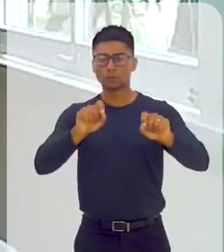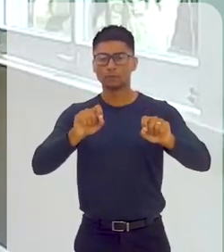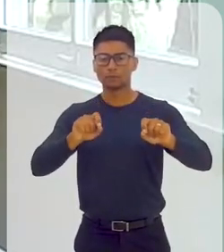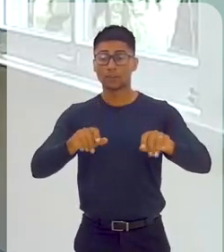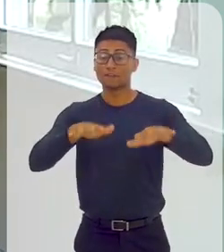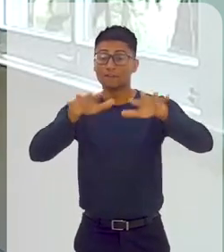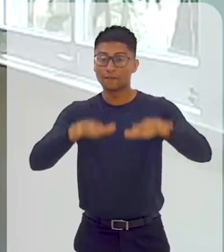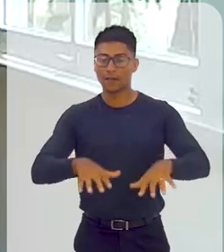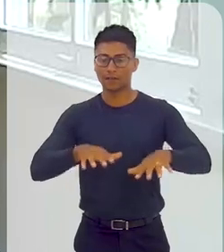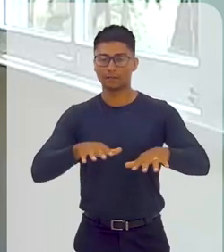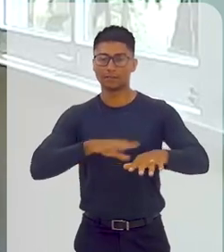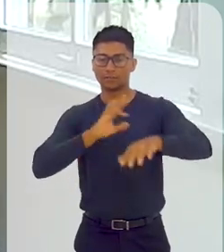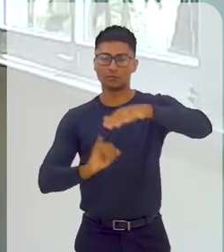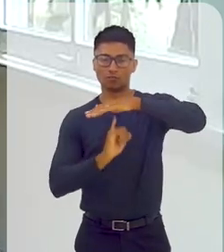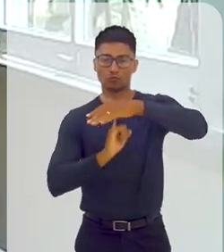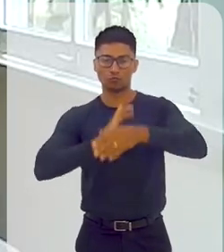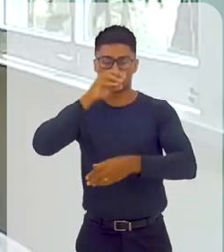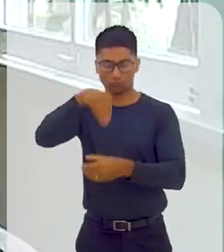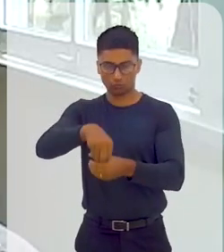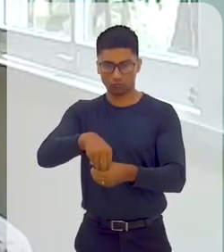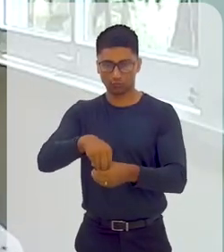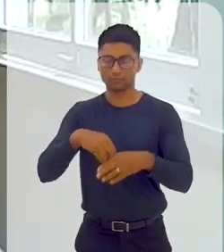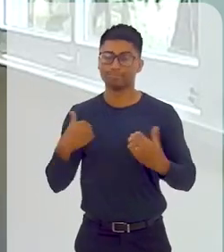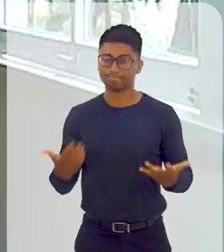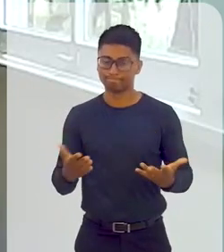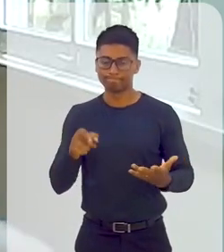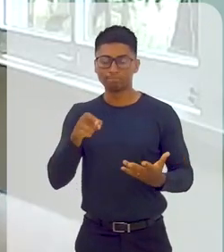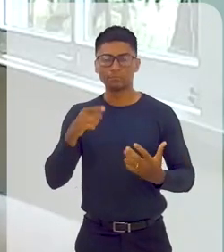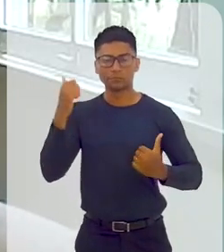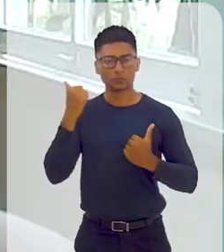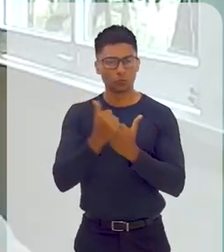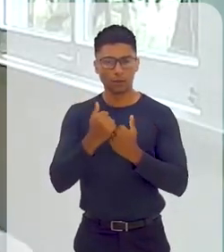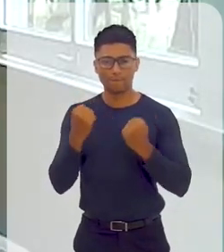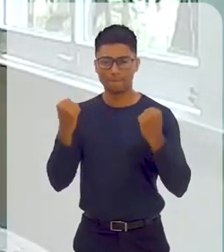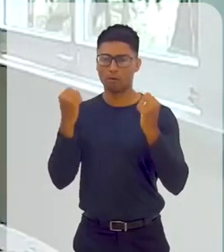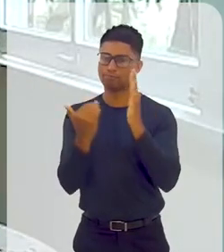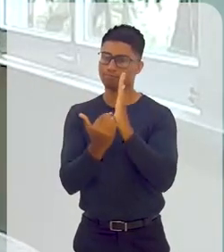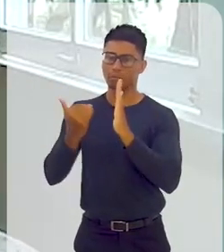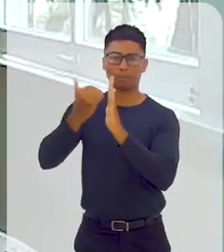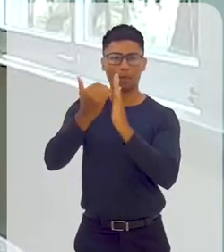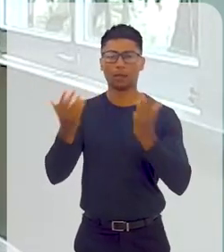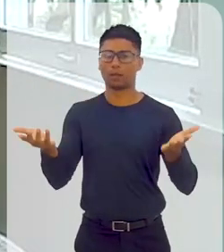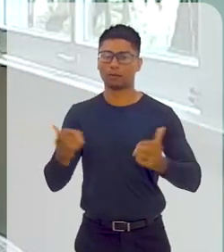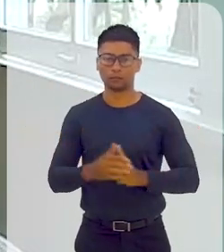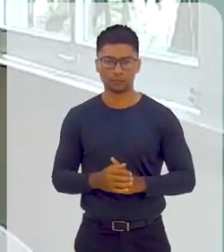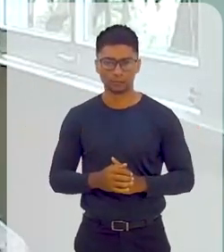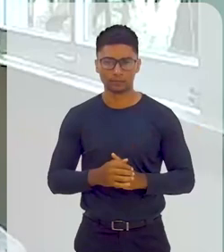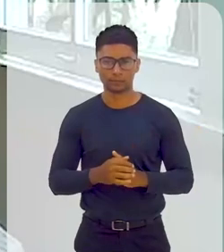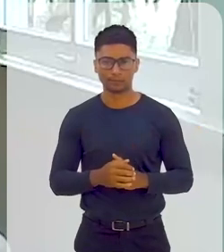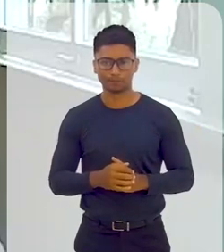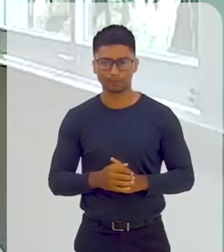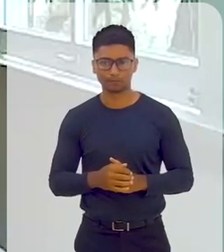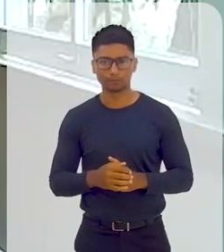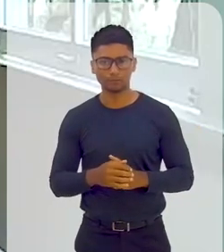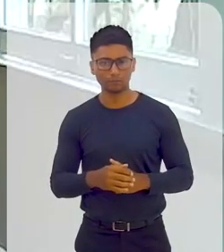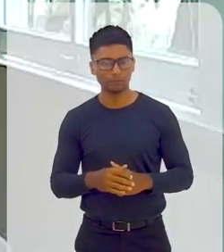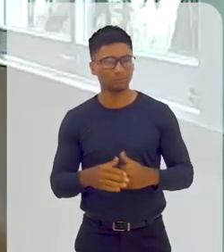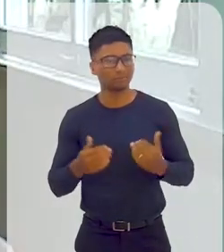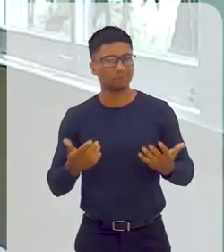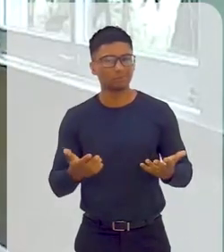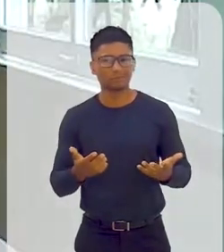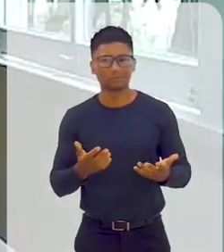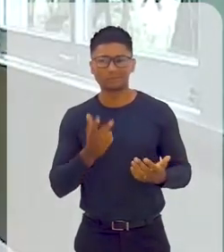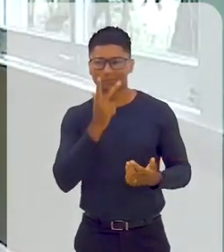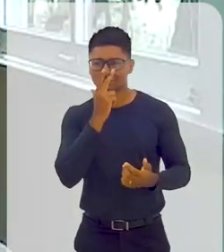fortalecido esse Instituto. E que não houvesse o que é do DER, o que é do DAR, o que é de outros